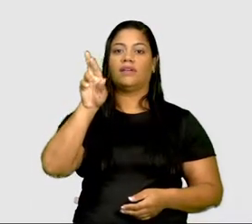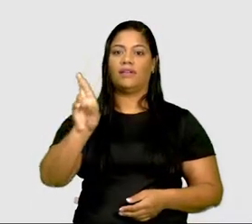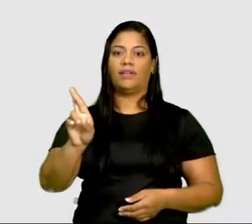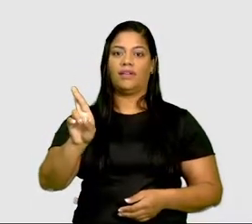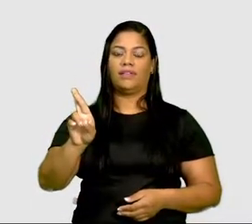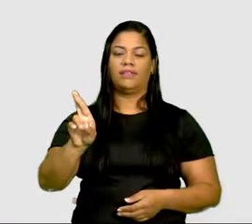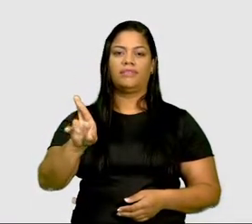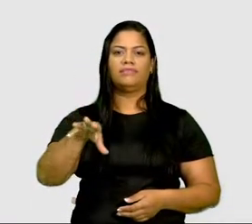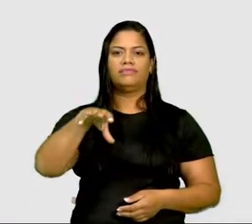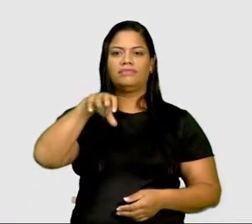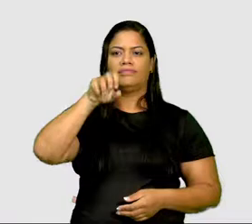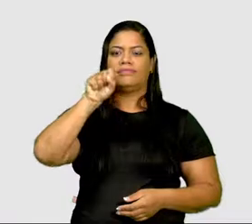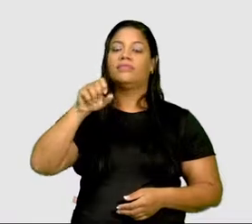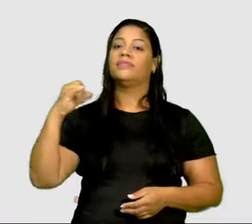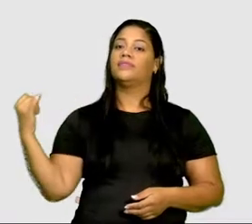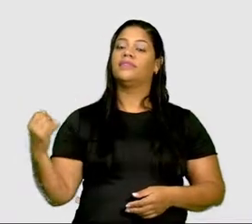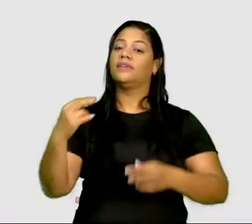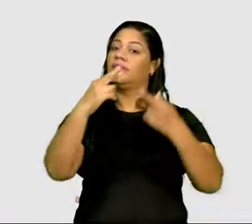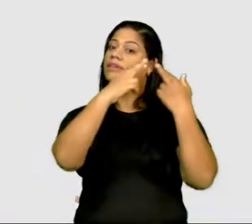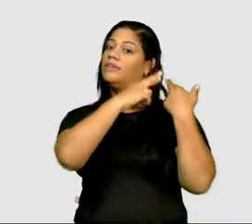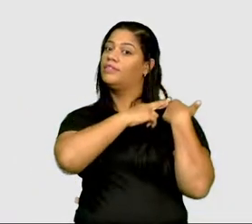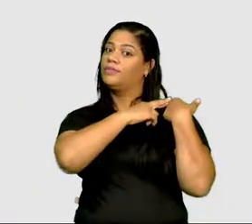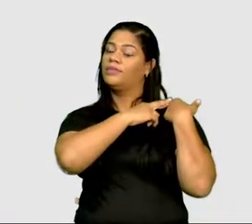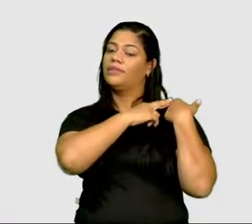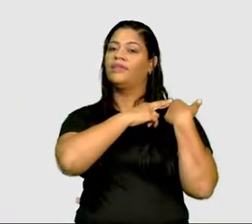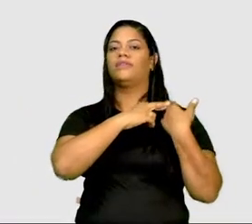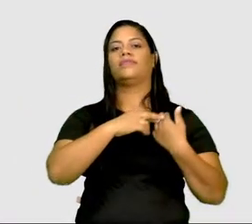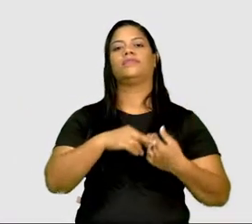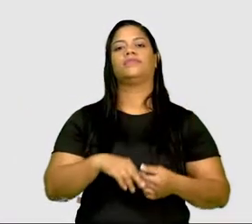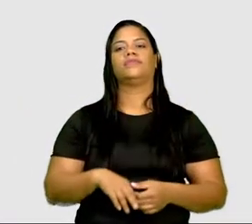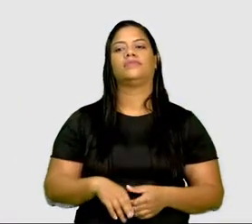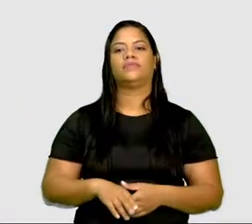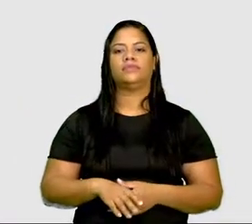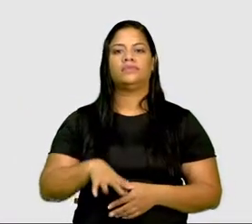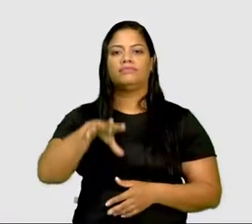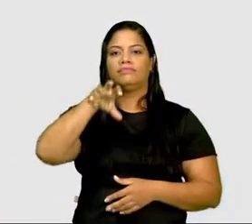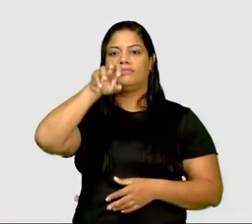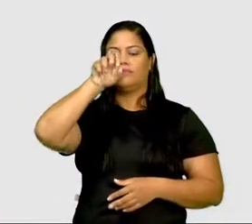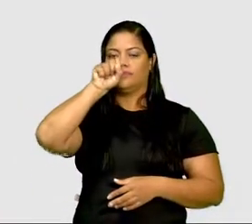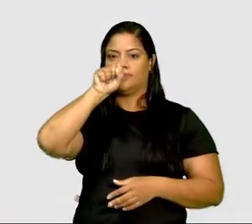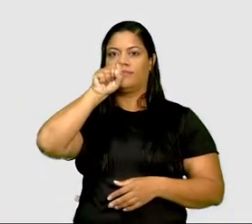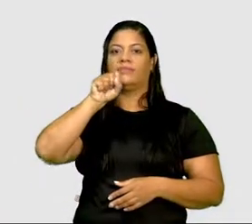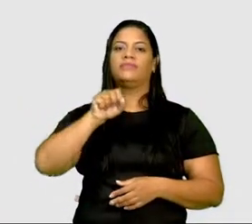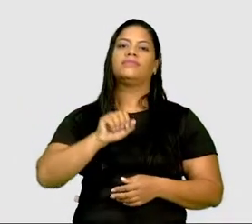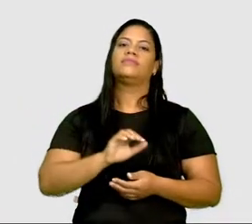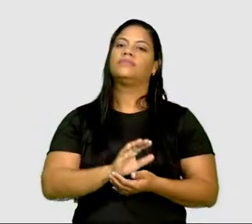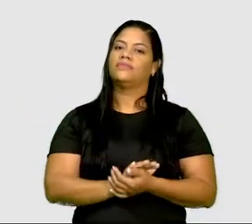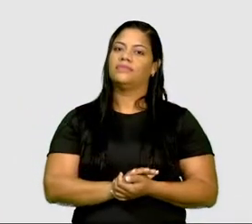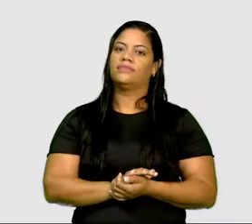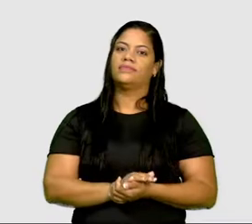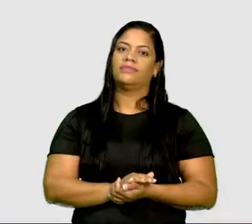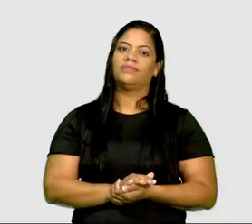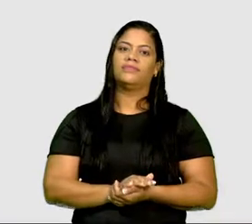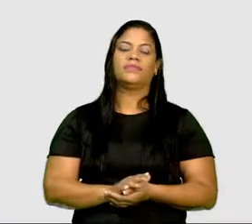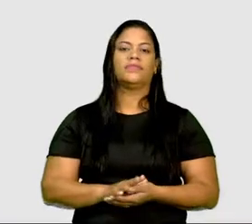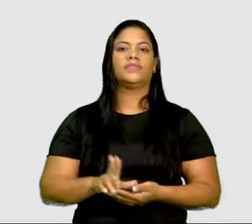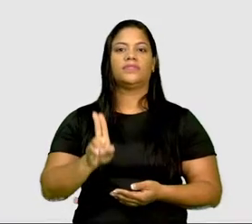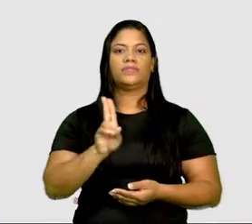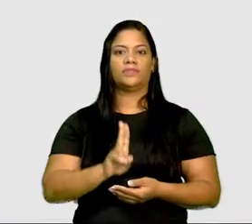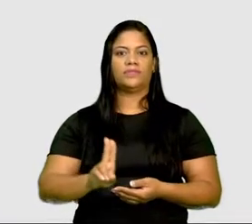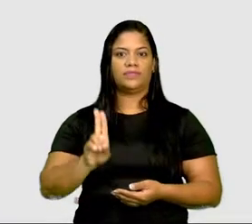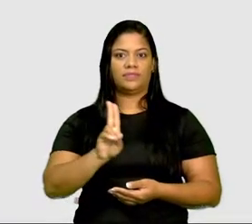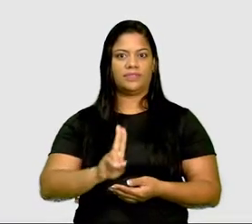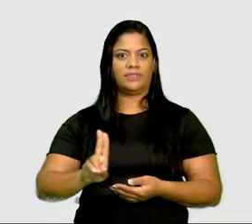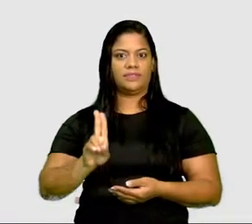O ar, ele é responsável por nos fornecer oxigênio, que é o gás